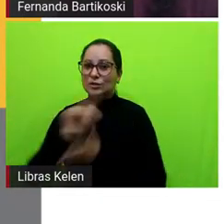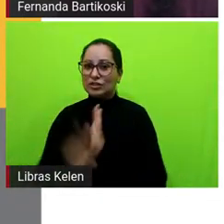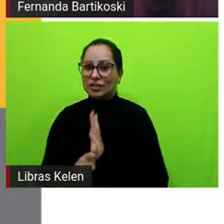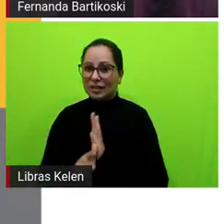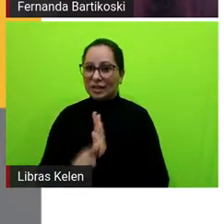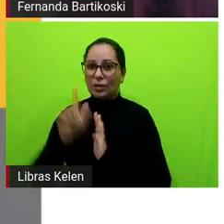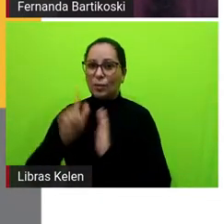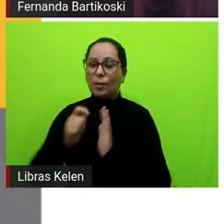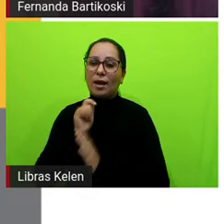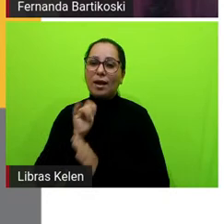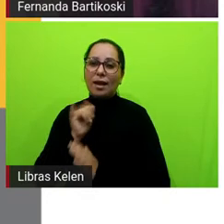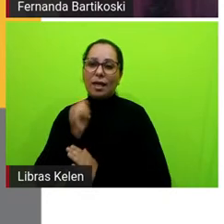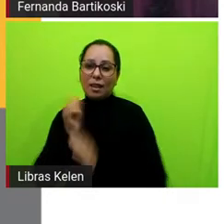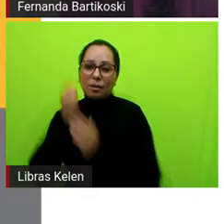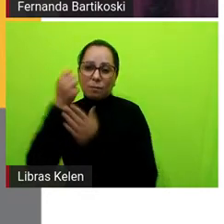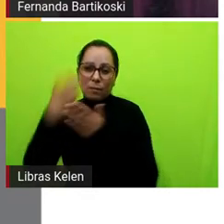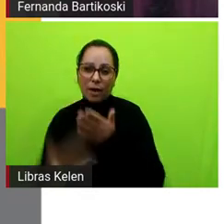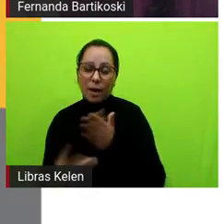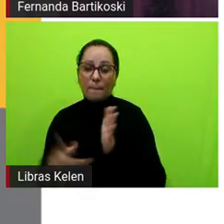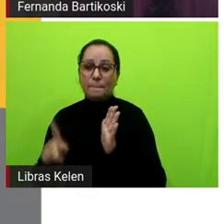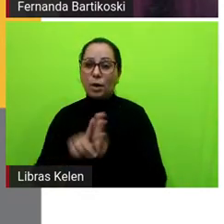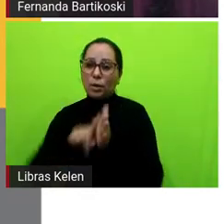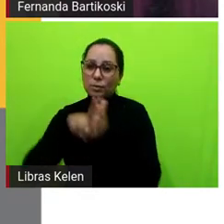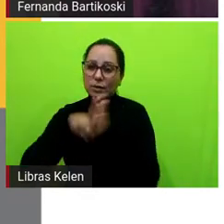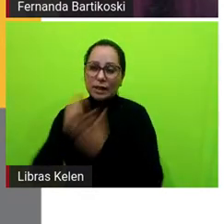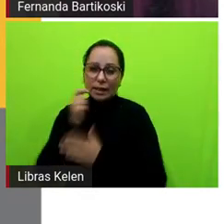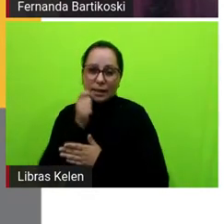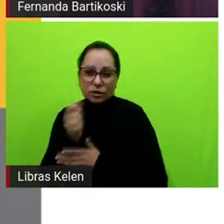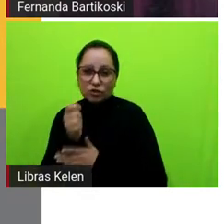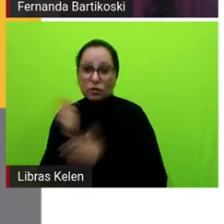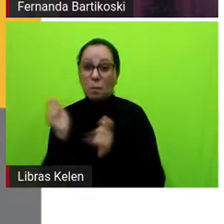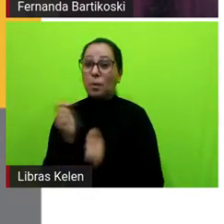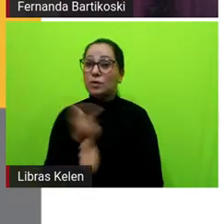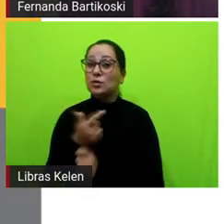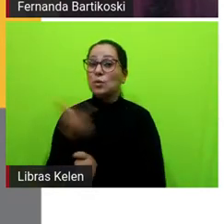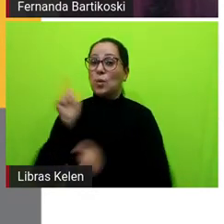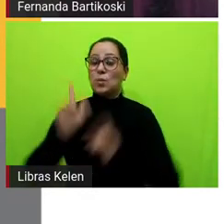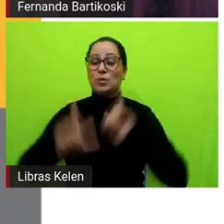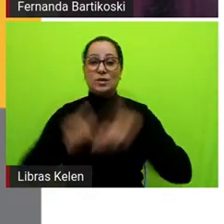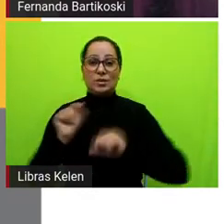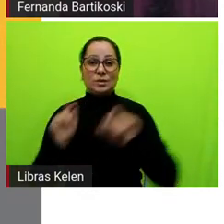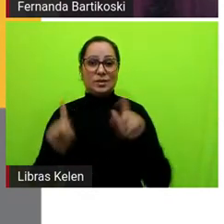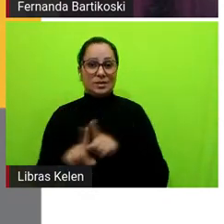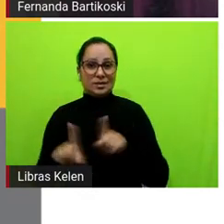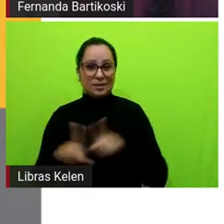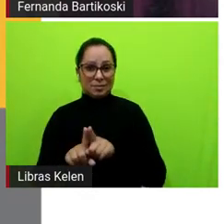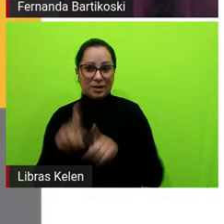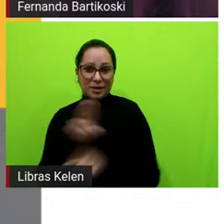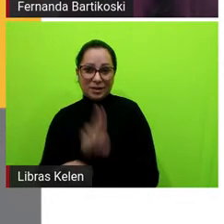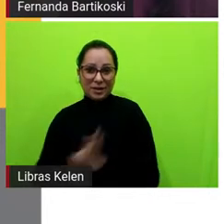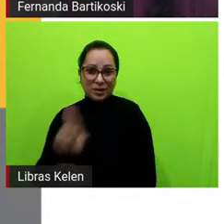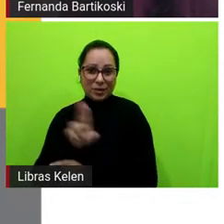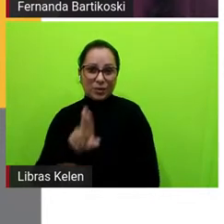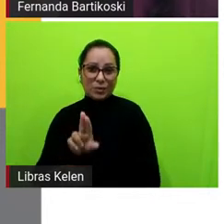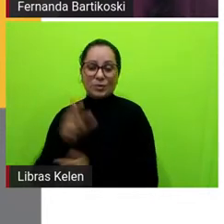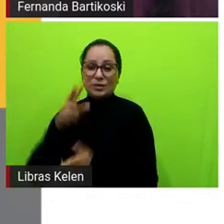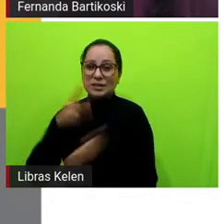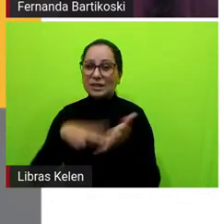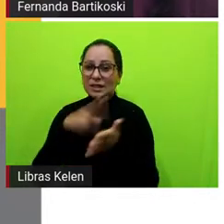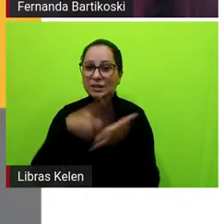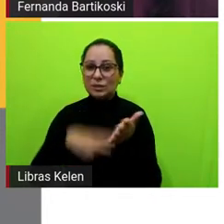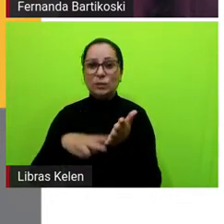detetive mas vários outros poderiam ser selecionados né a partir da leitura do